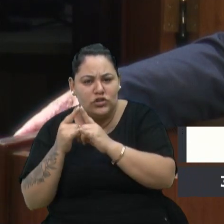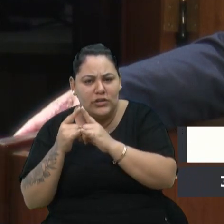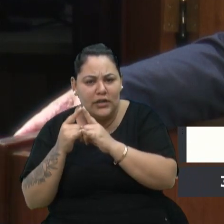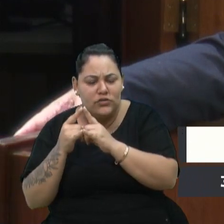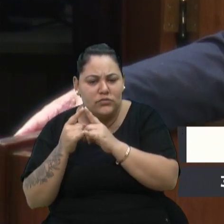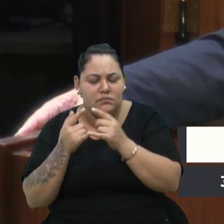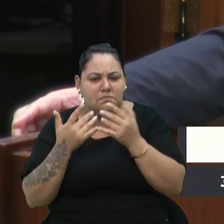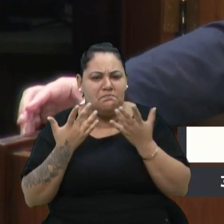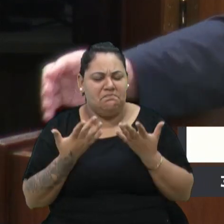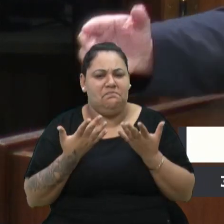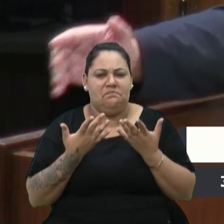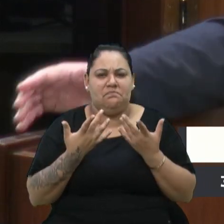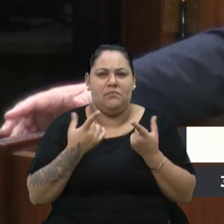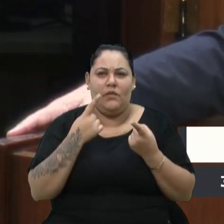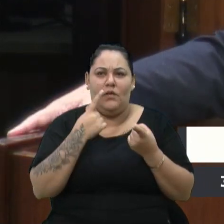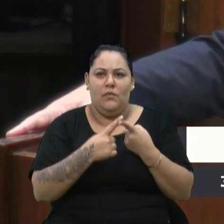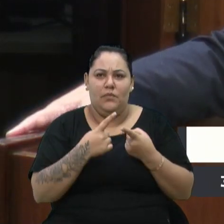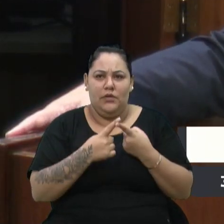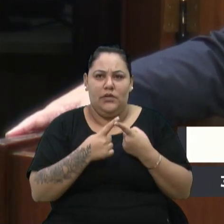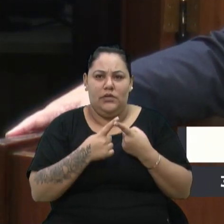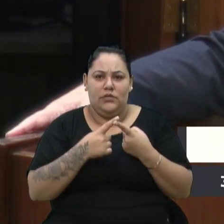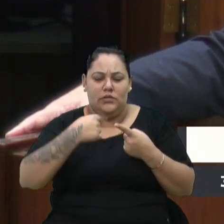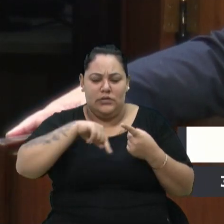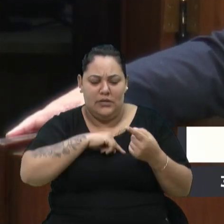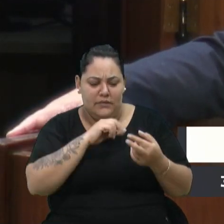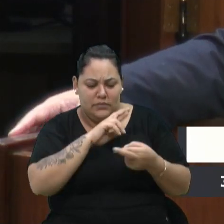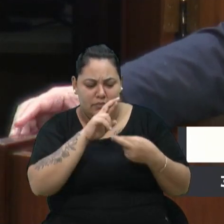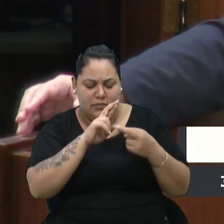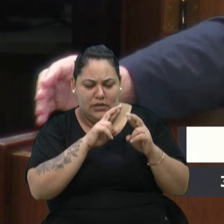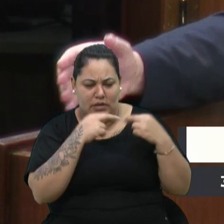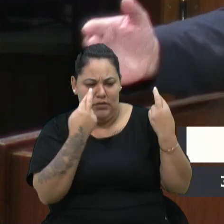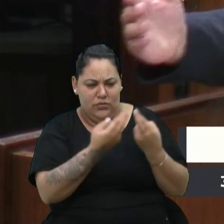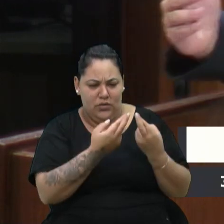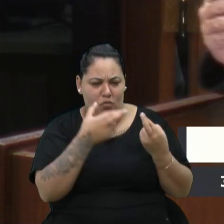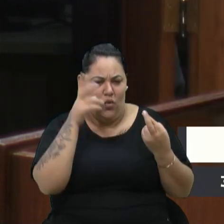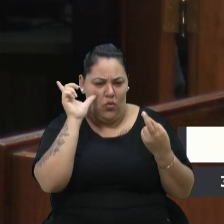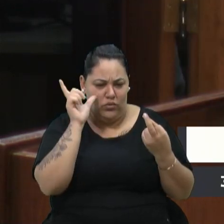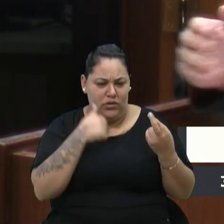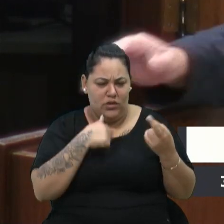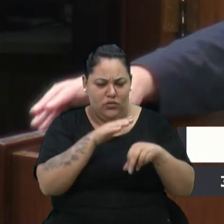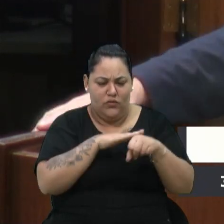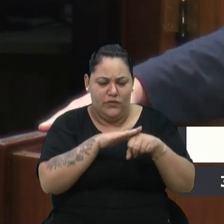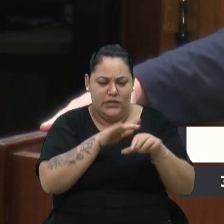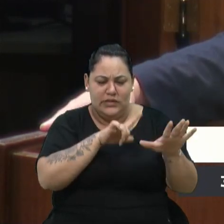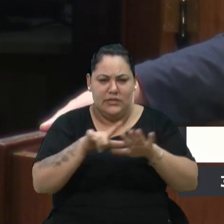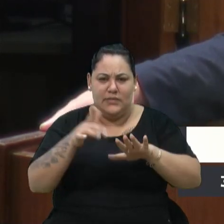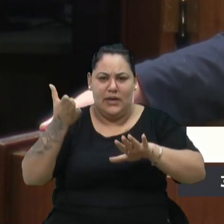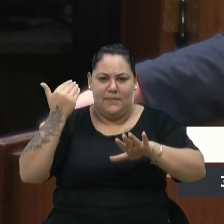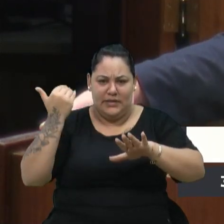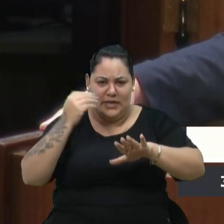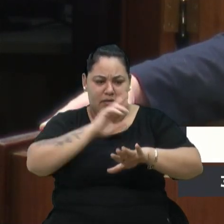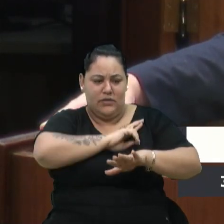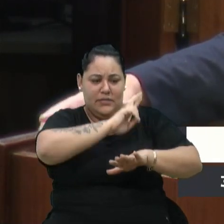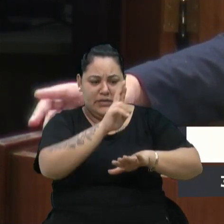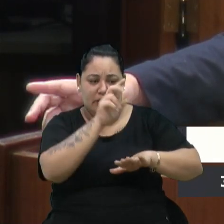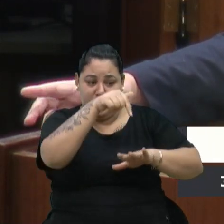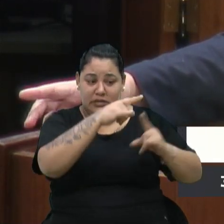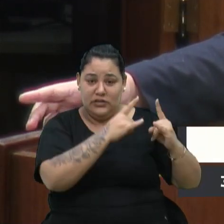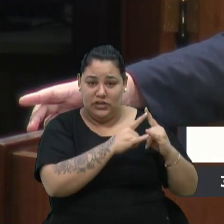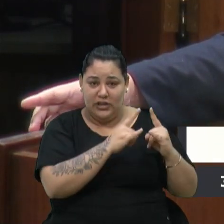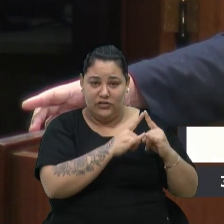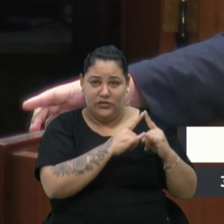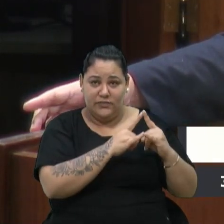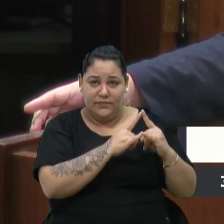Porque, assim, nós estávamos em uma reunião ontem, eu conversei na semana passada com representantes dessa entidade, não